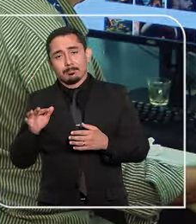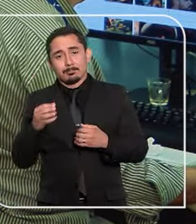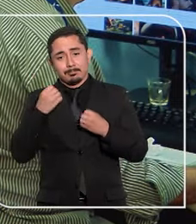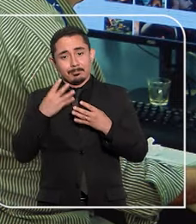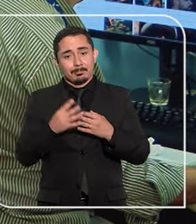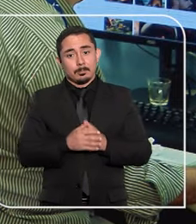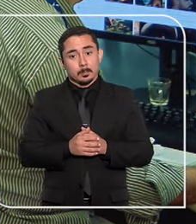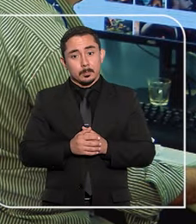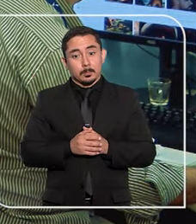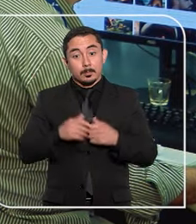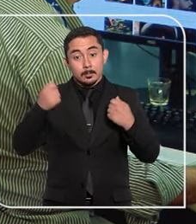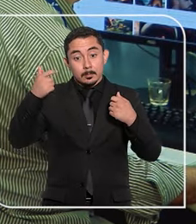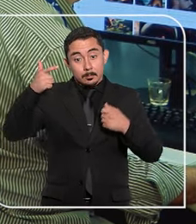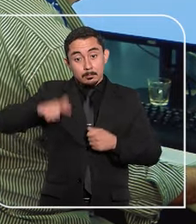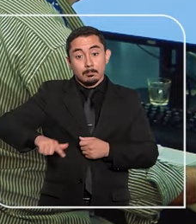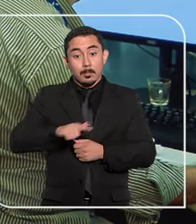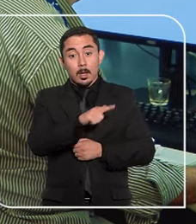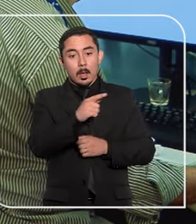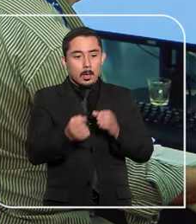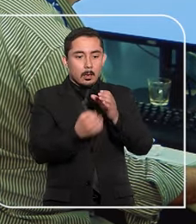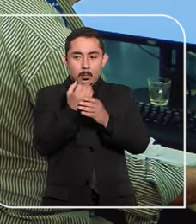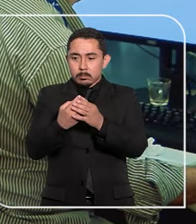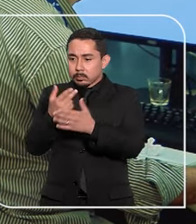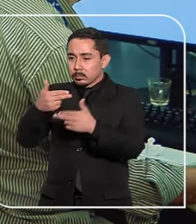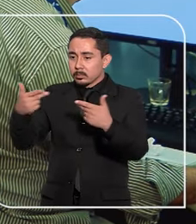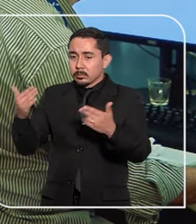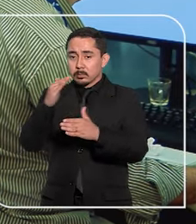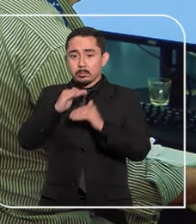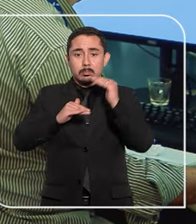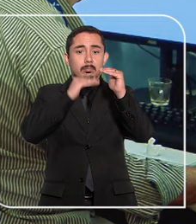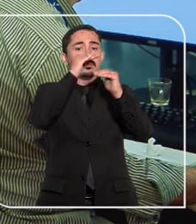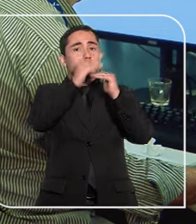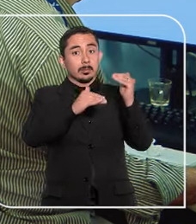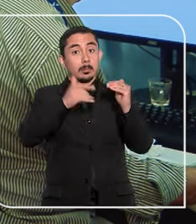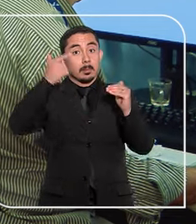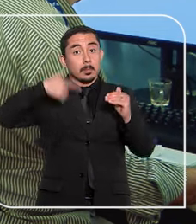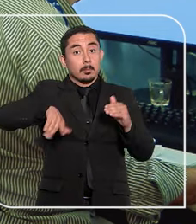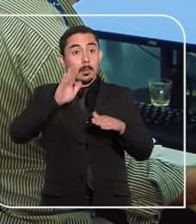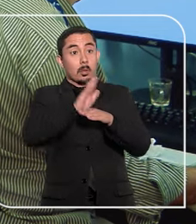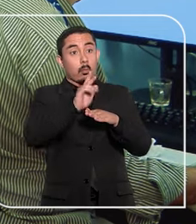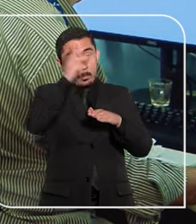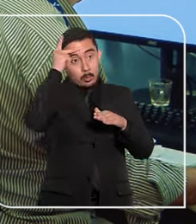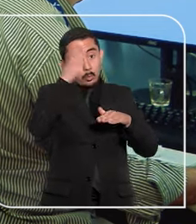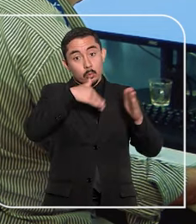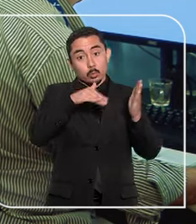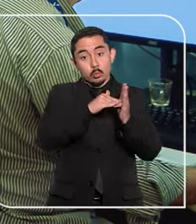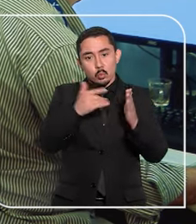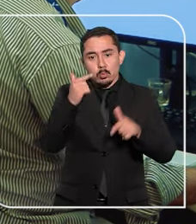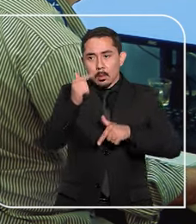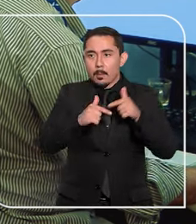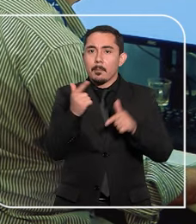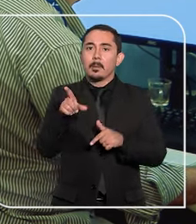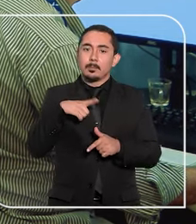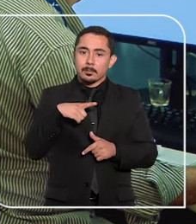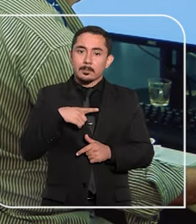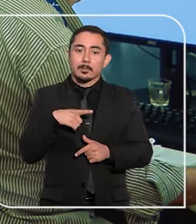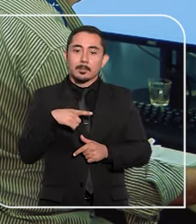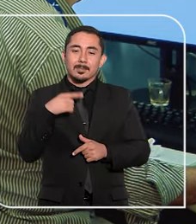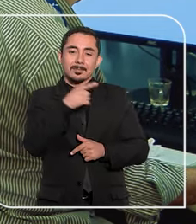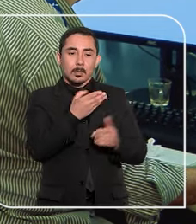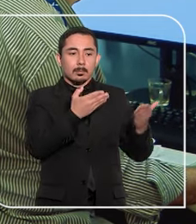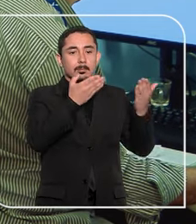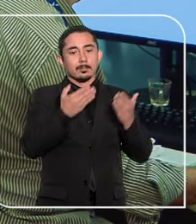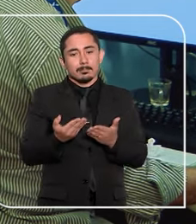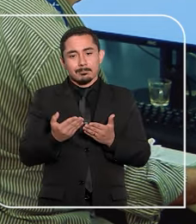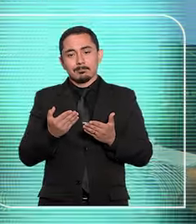trazendo aí um ganho na produtividade. Ela tenta trazer mais capacidade às pessoas hoje, não tomar o lugar dessas pessoas. Então, ela